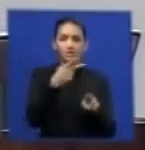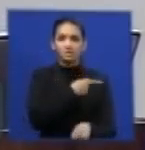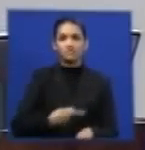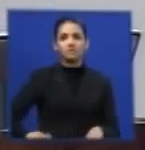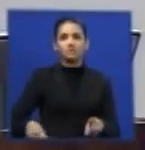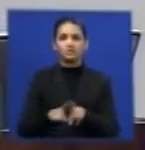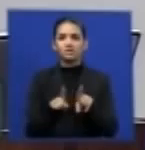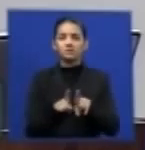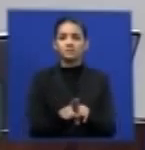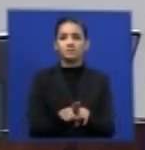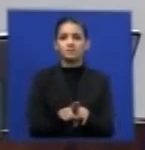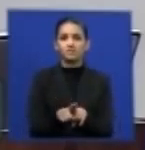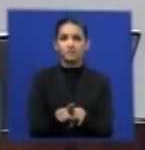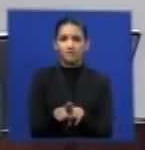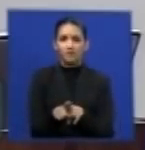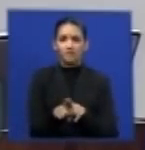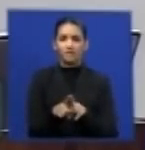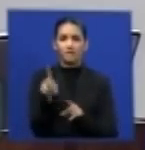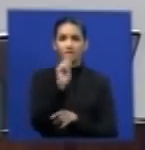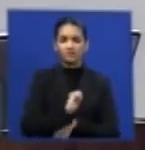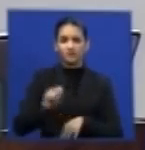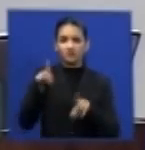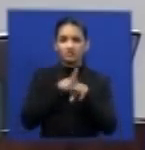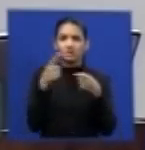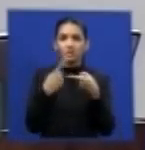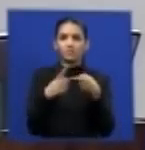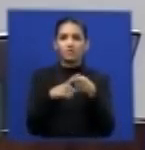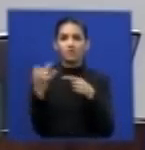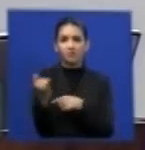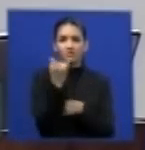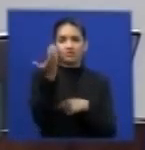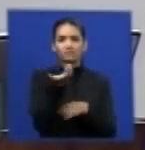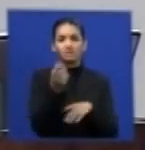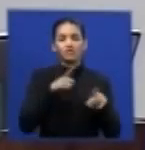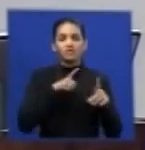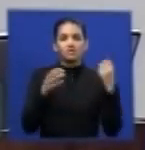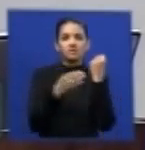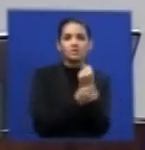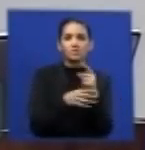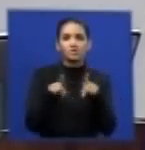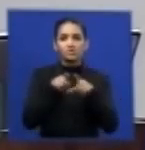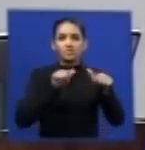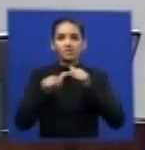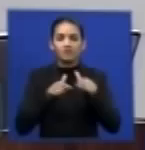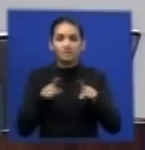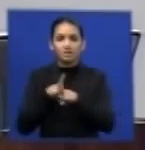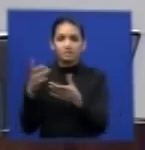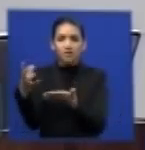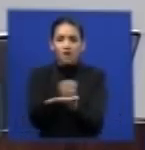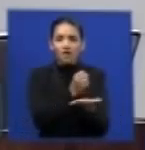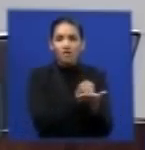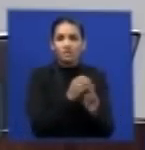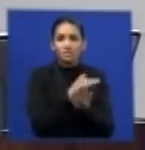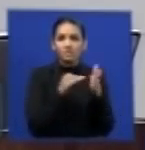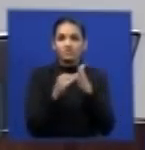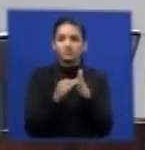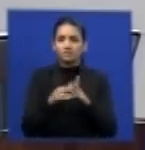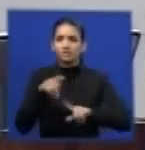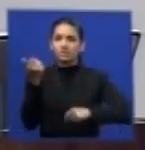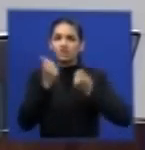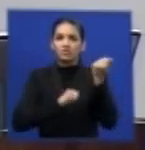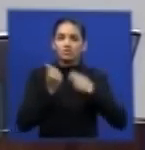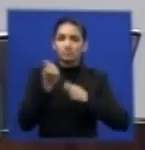econômico pois no fundo quer garantir assegurar além do emprego recolhimento que essa indústria de remoldagem